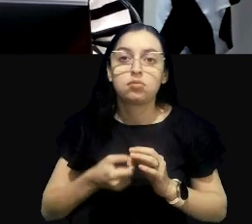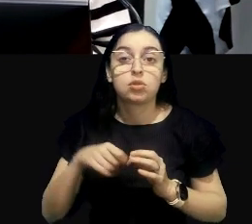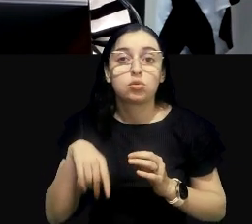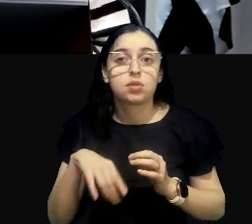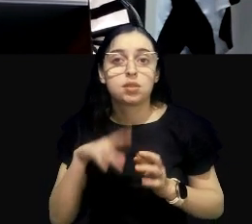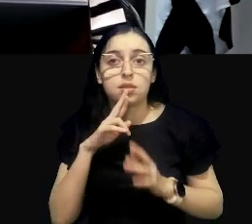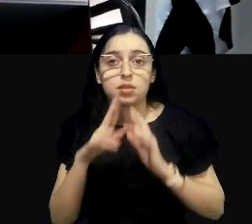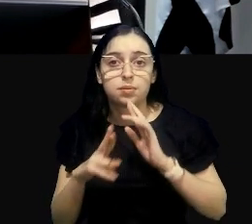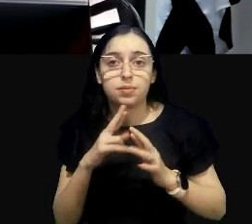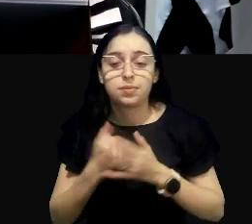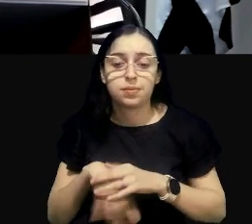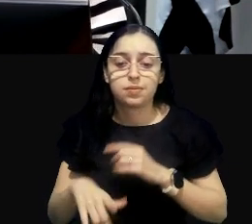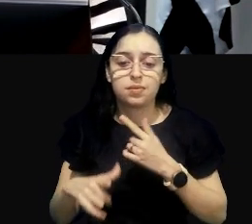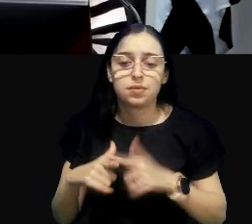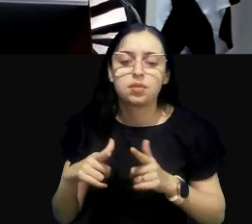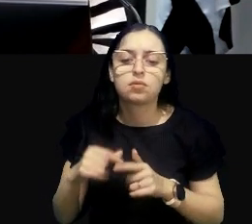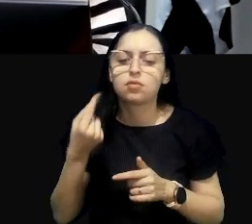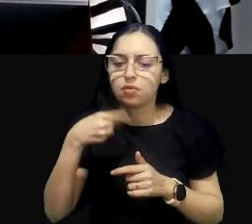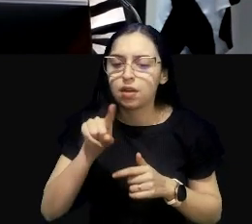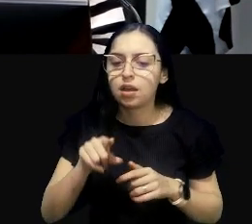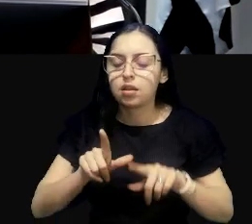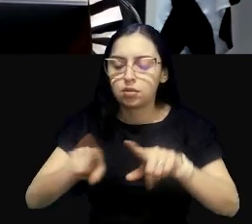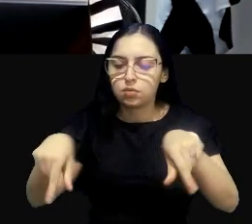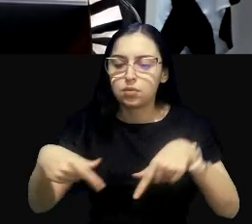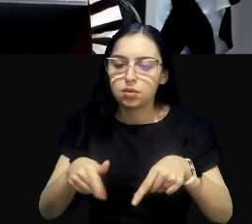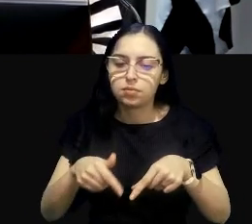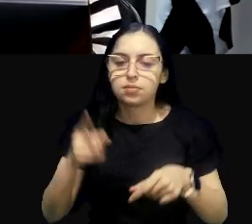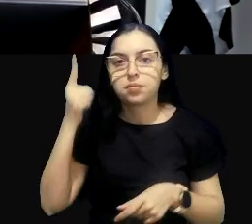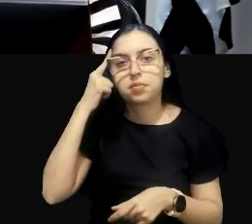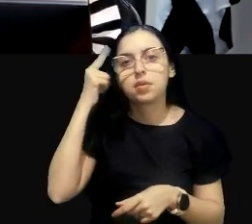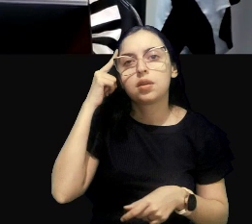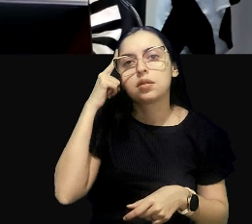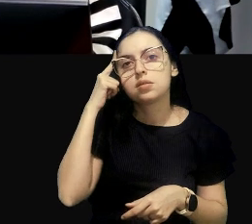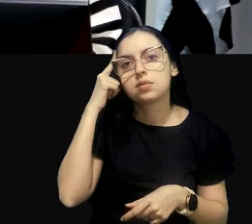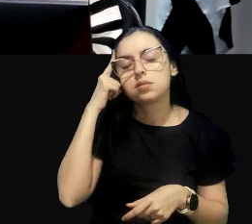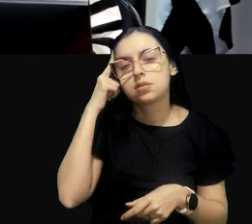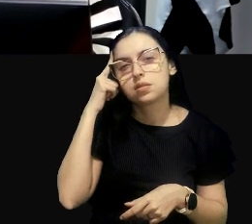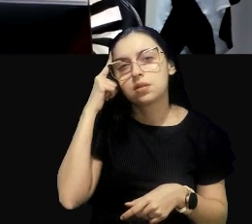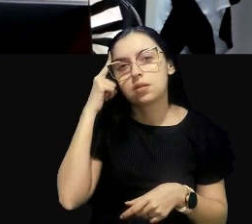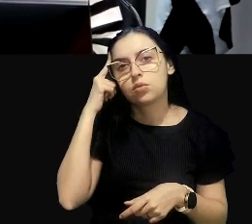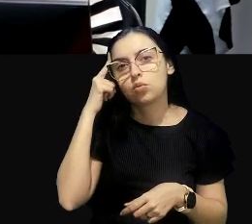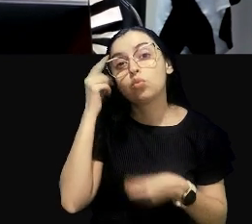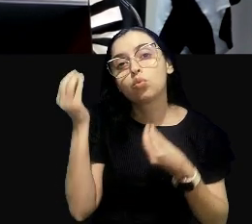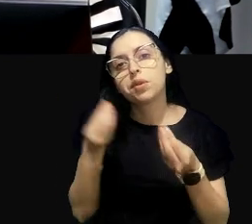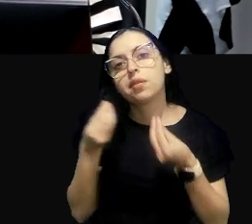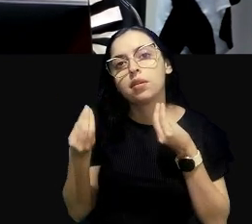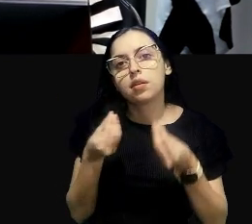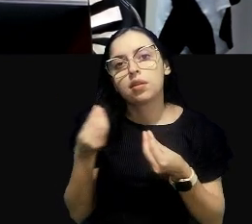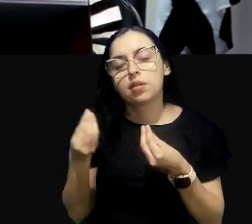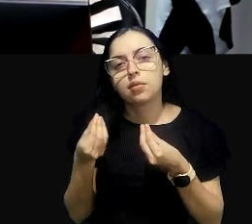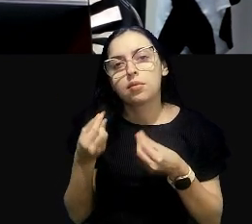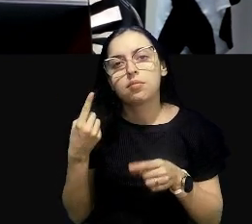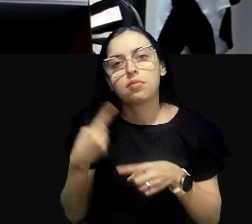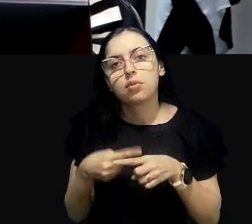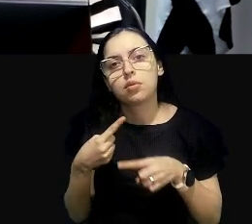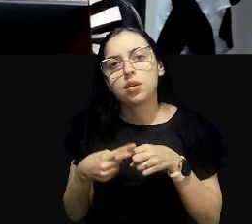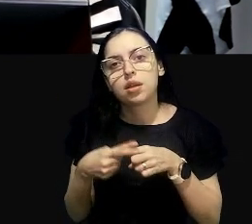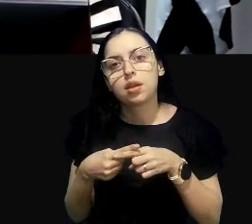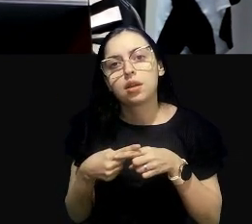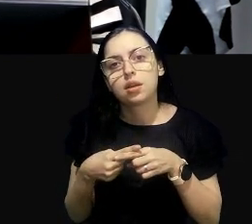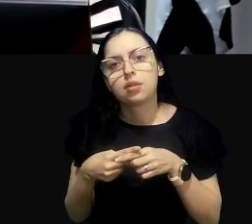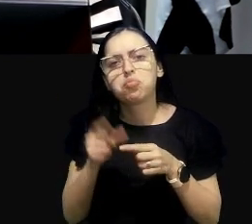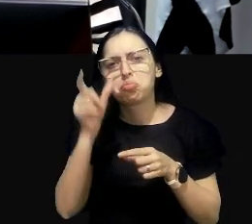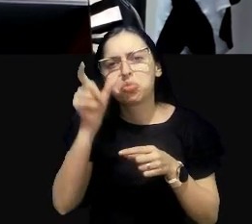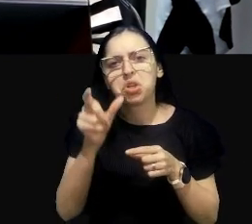Eu digo para eles, vão para o campo e pensem o seguinte. O quê? Por quê? Para quem?